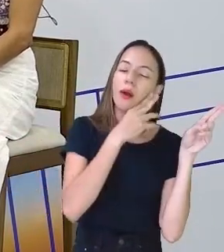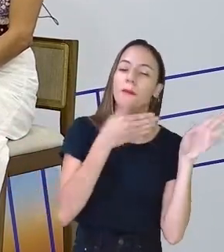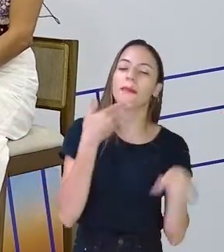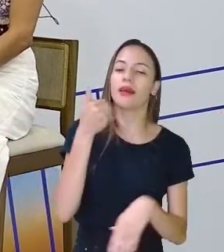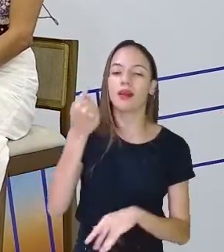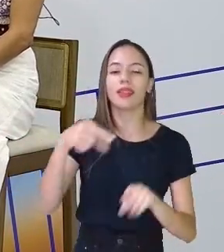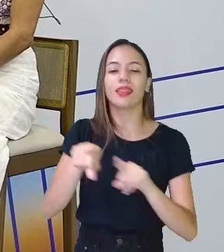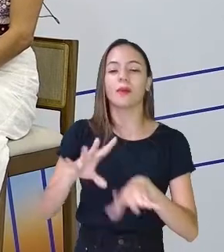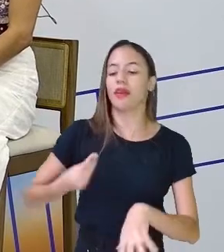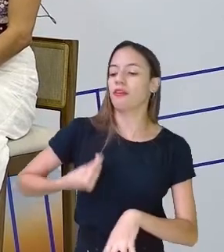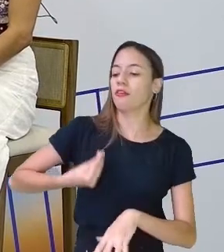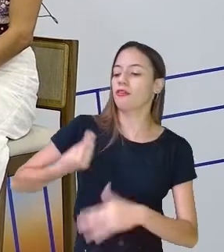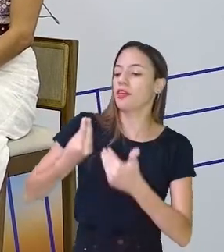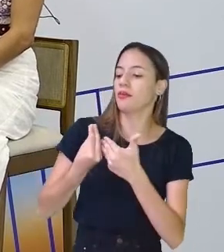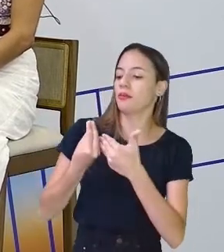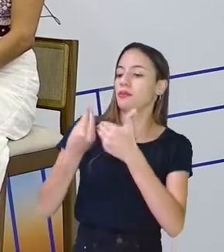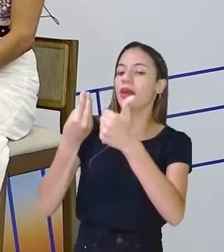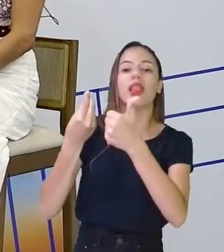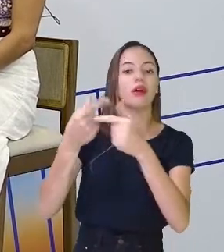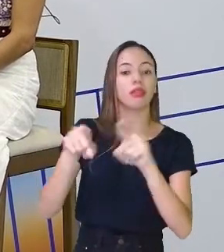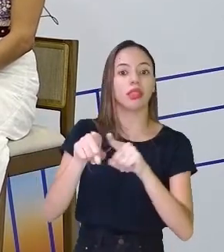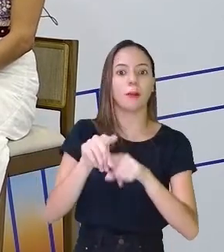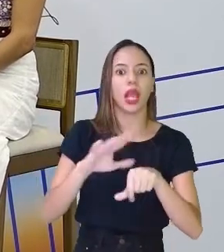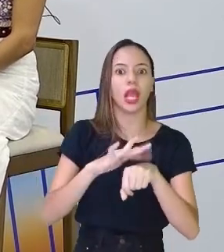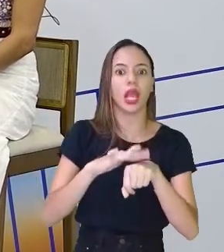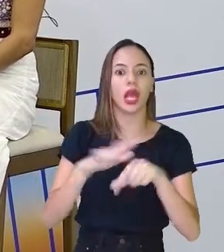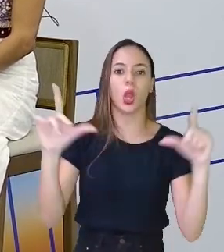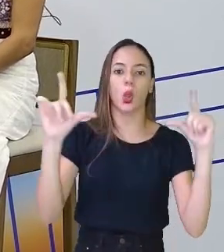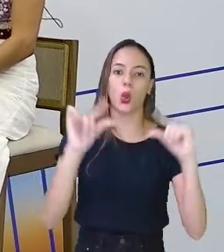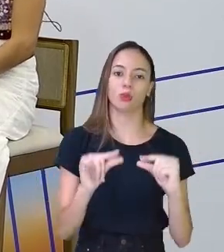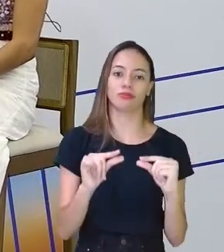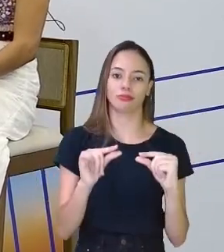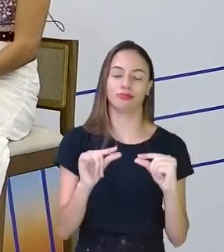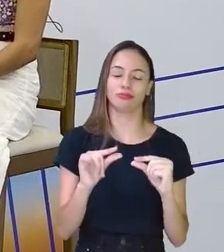vive melhor, a gente adoece menos.